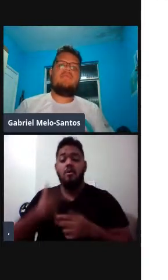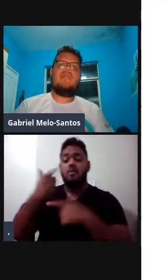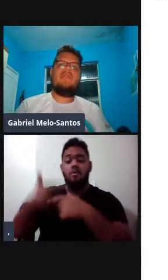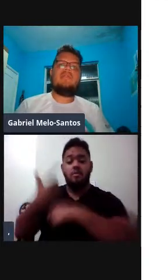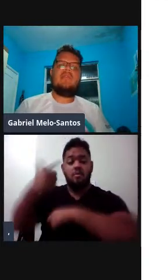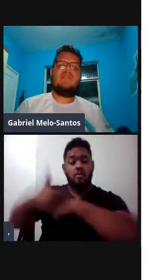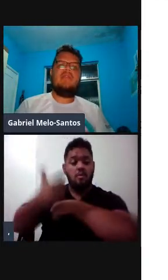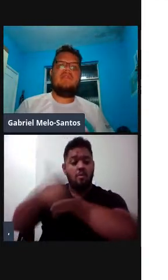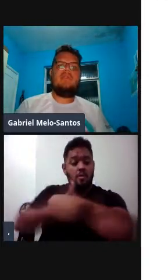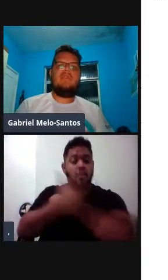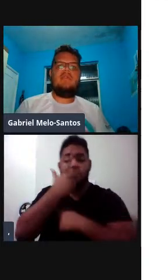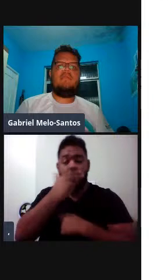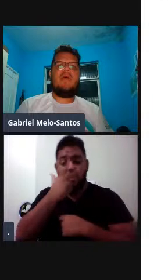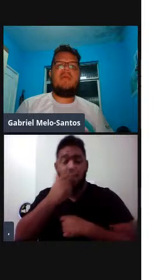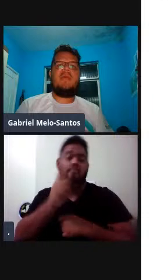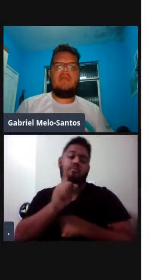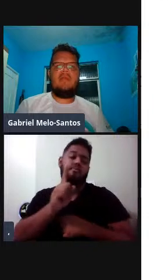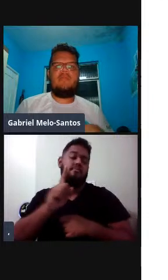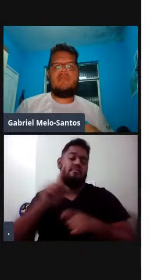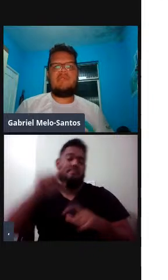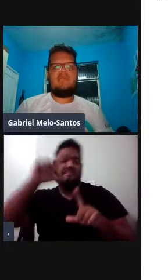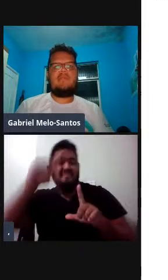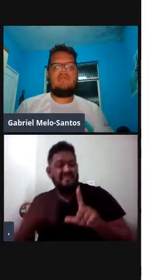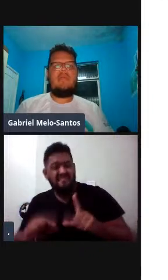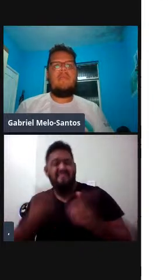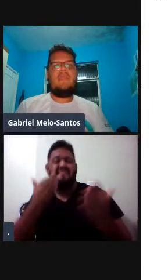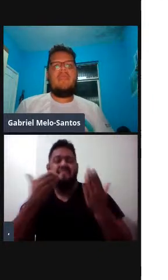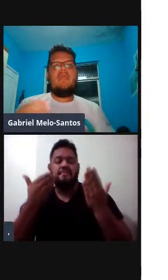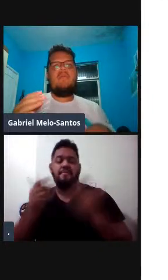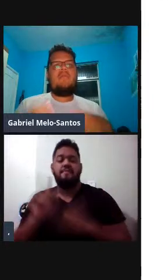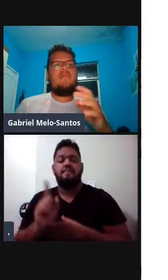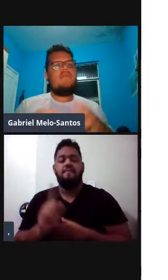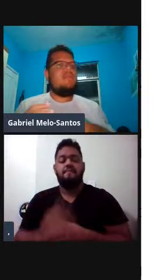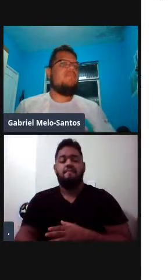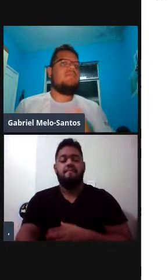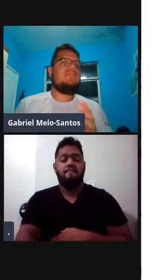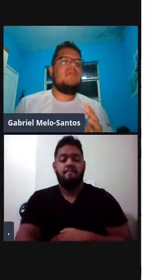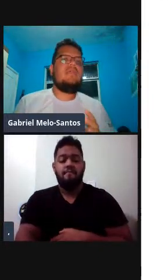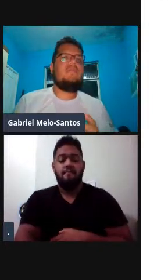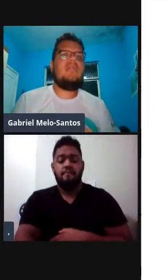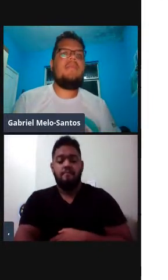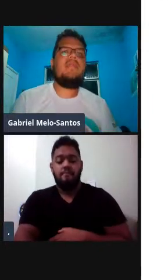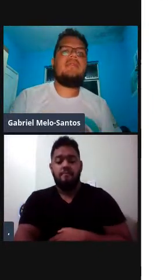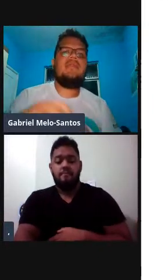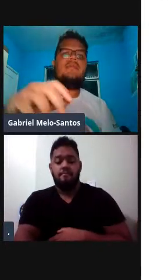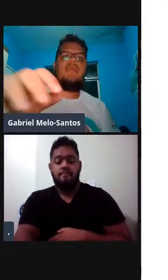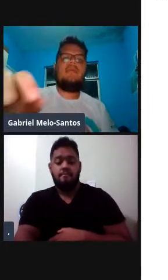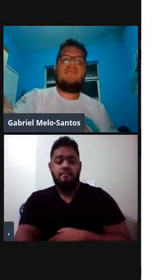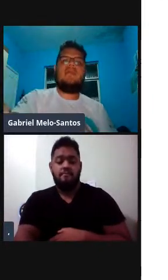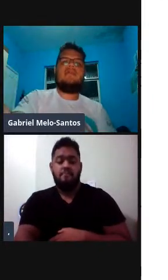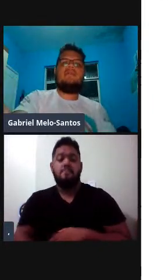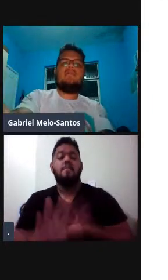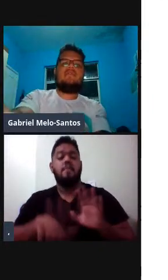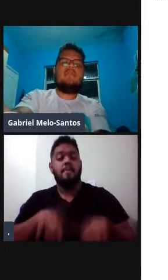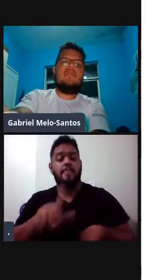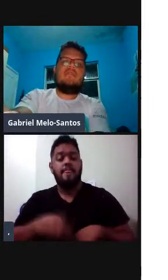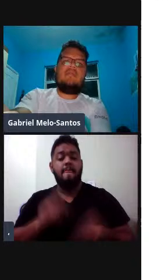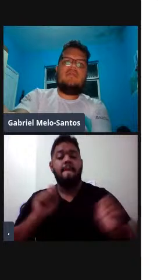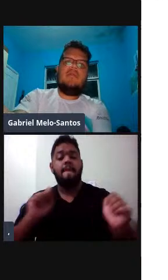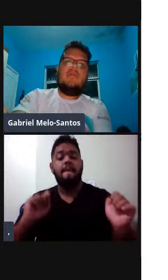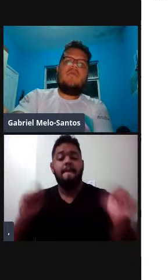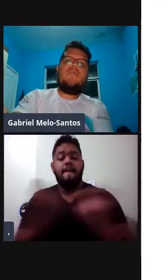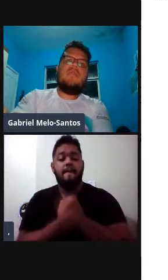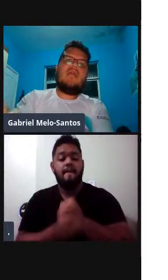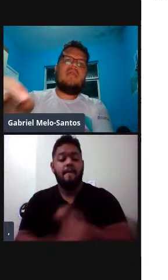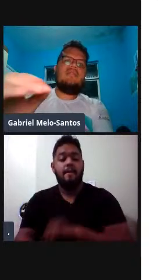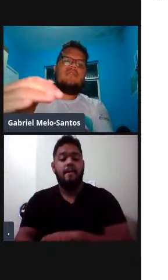quanto as sons das baleias de batata, os mistecedos. provavelmente pode ser aí uma adaptação para se